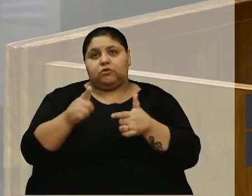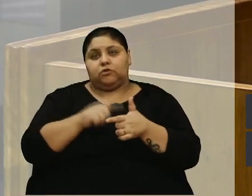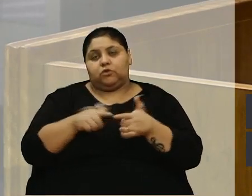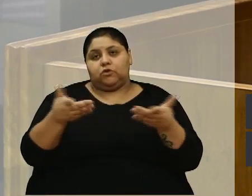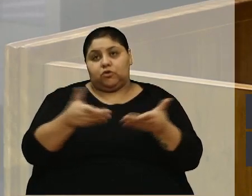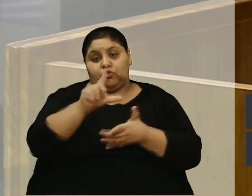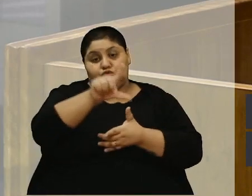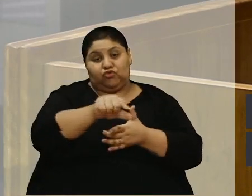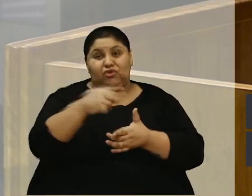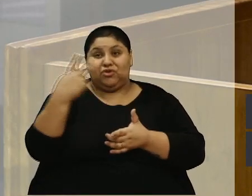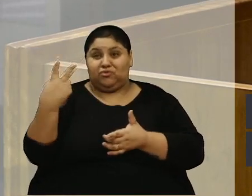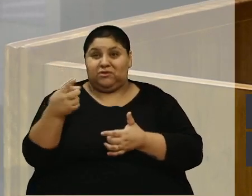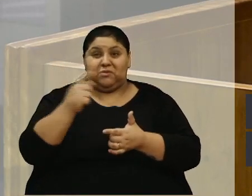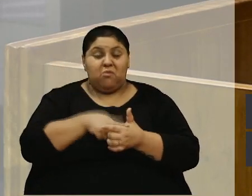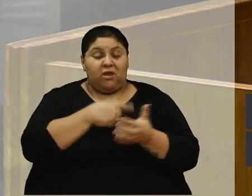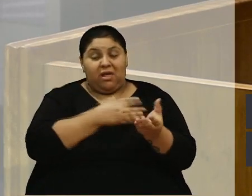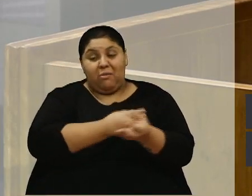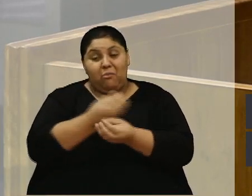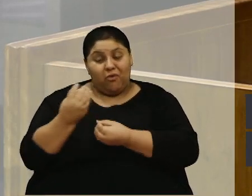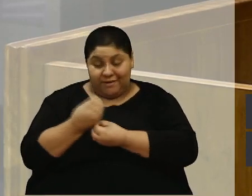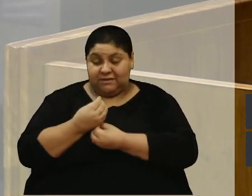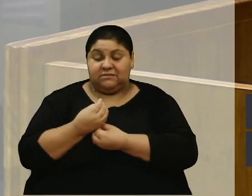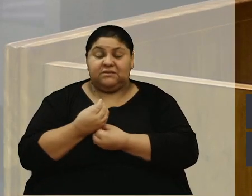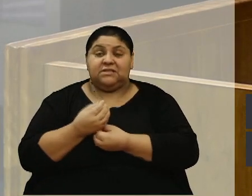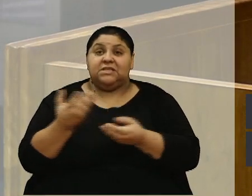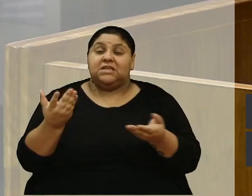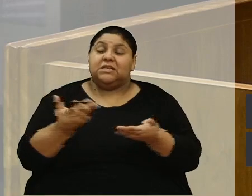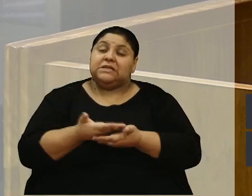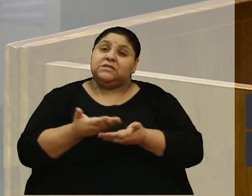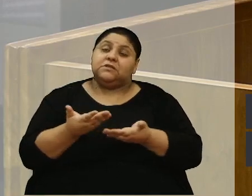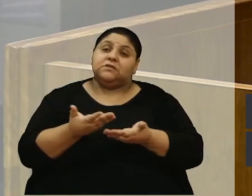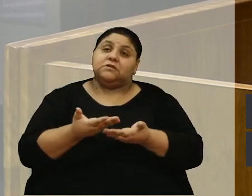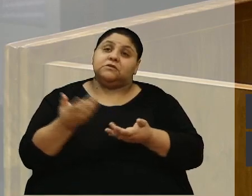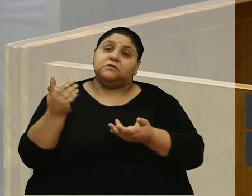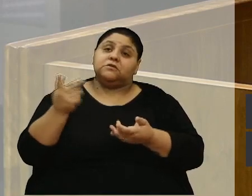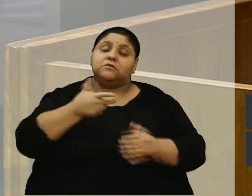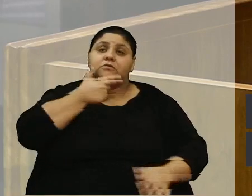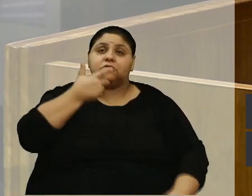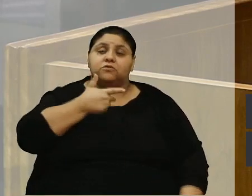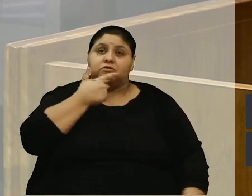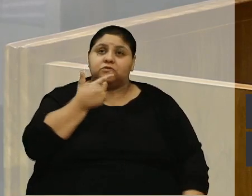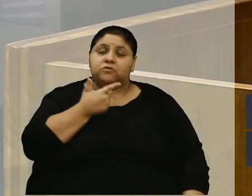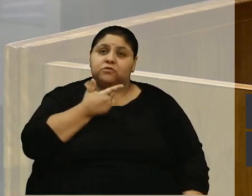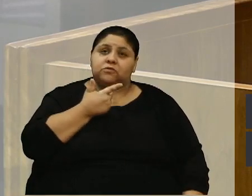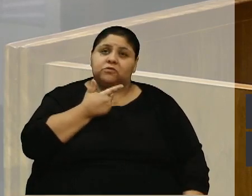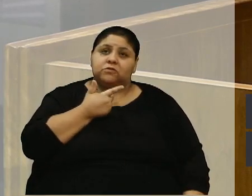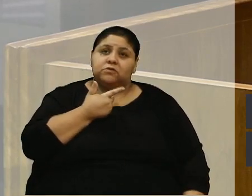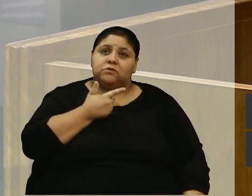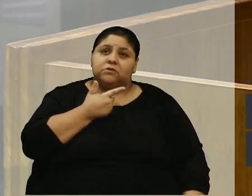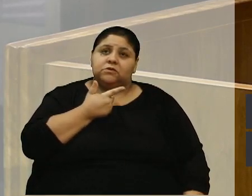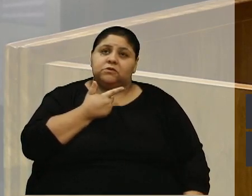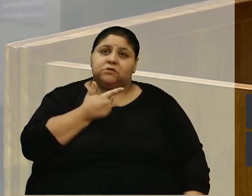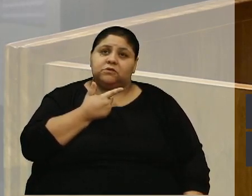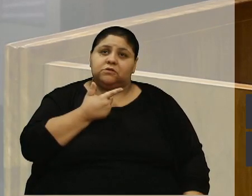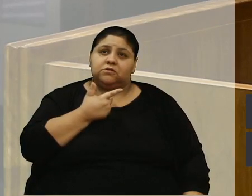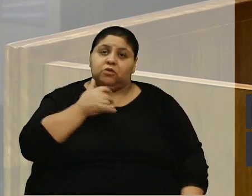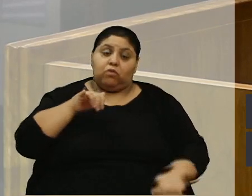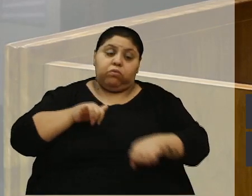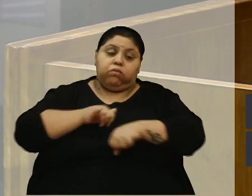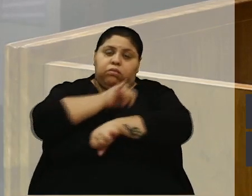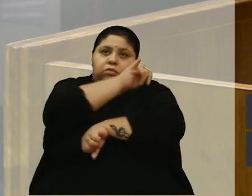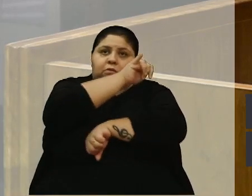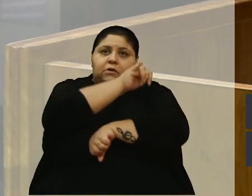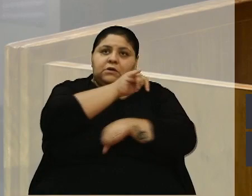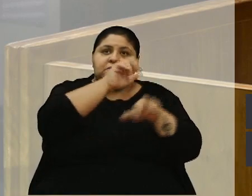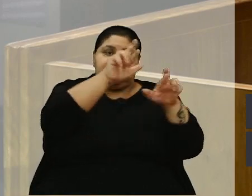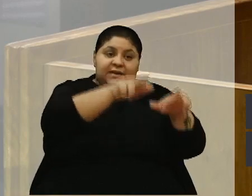porque são muitas, né? Já que se está falando tanto da questão do aeroporto, é lá na